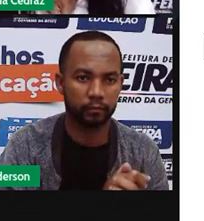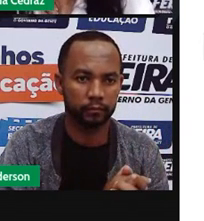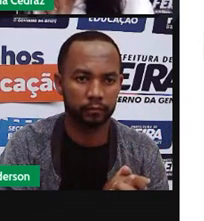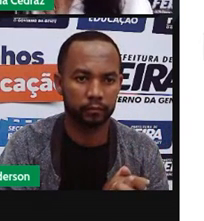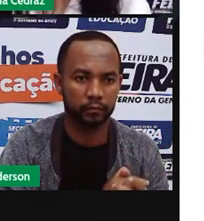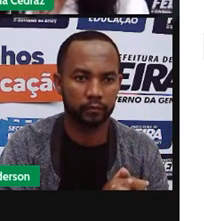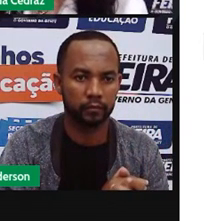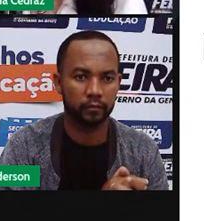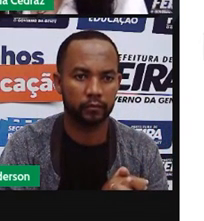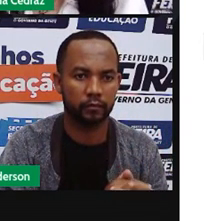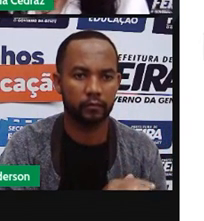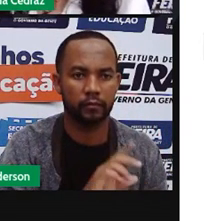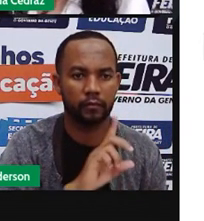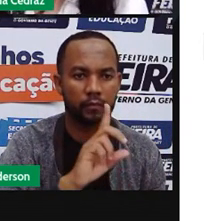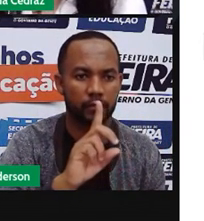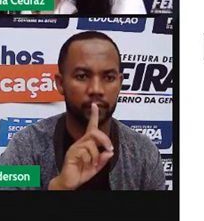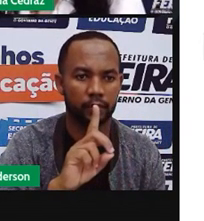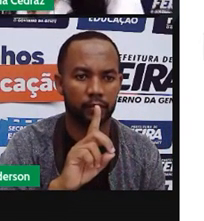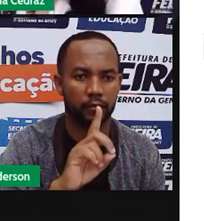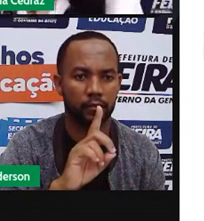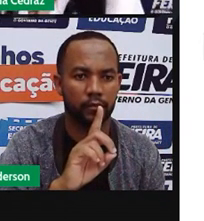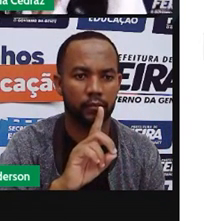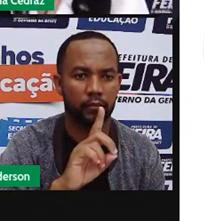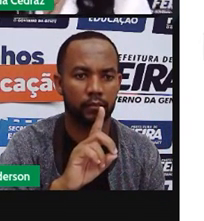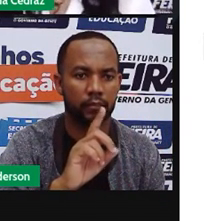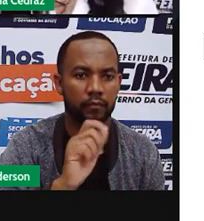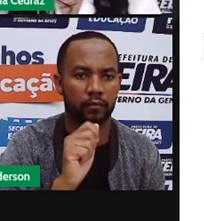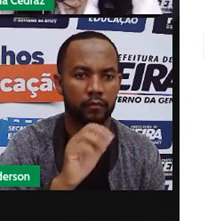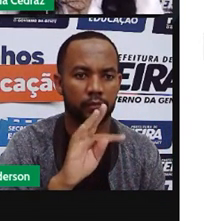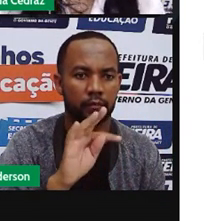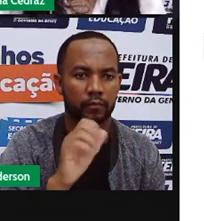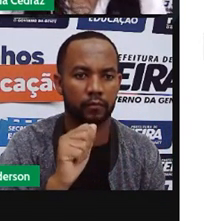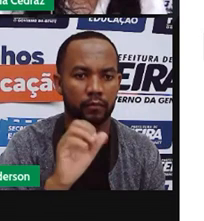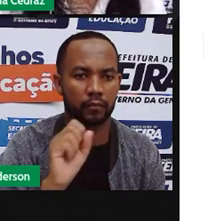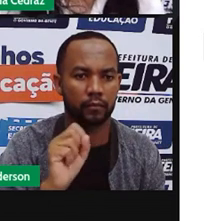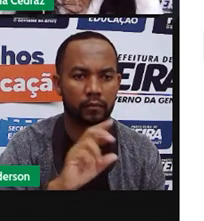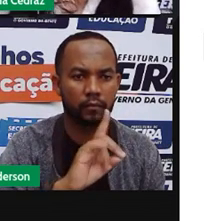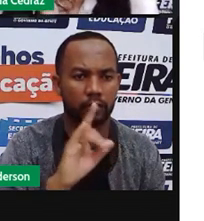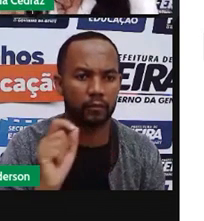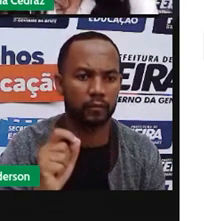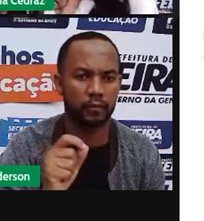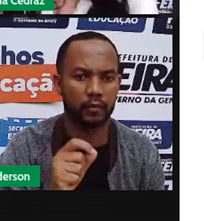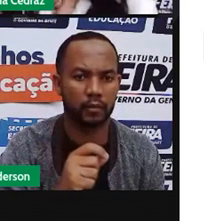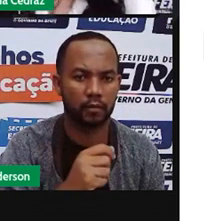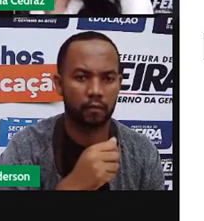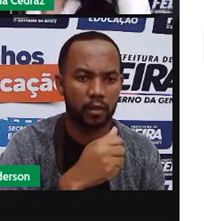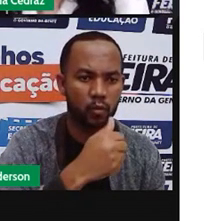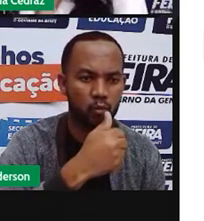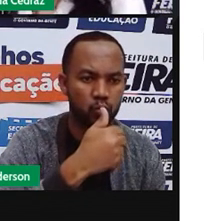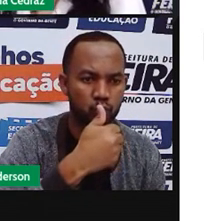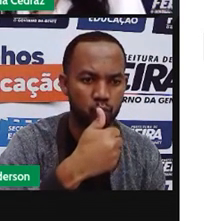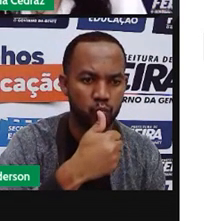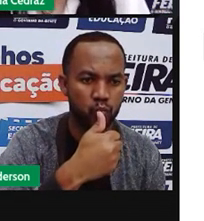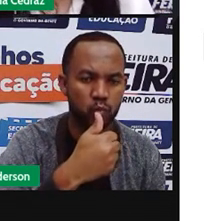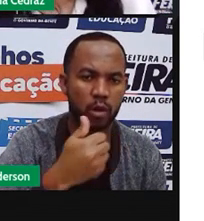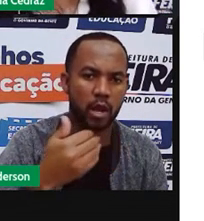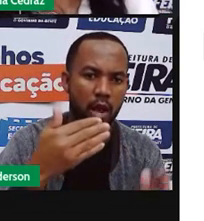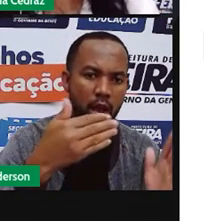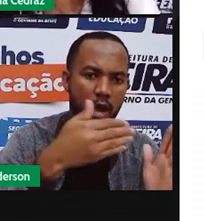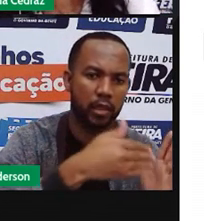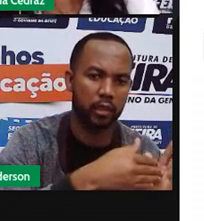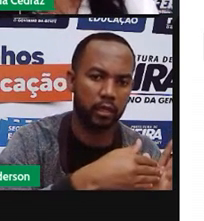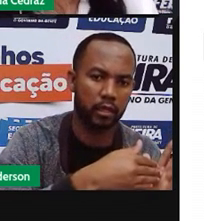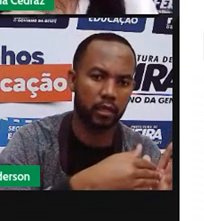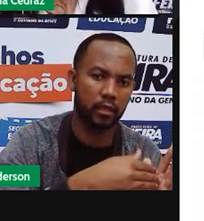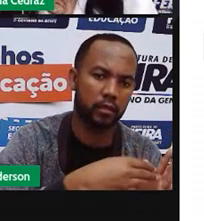datas estão numa sequência crescente começando do número um e vai crescendo até chegar